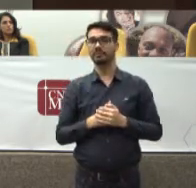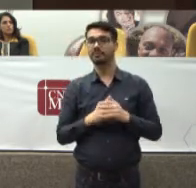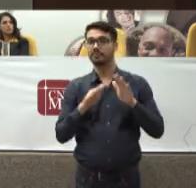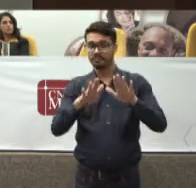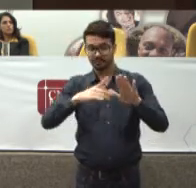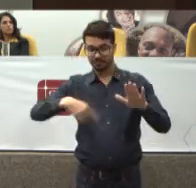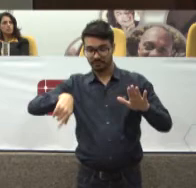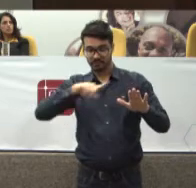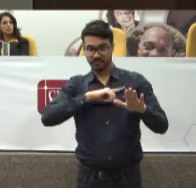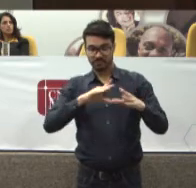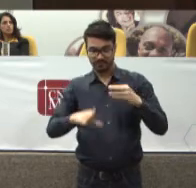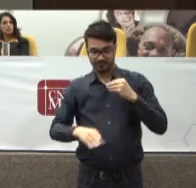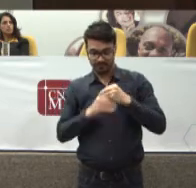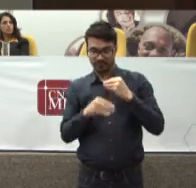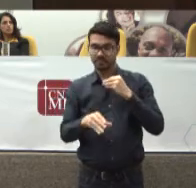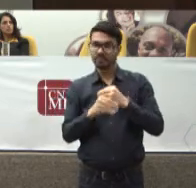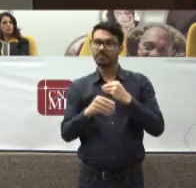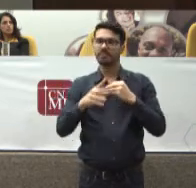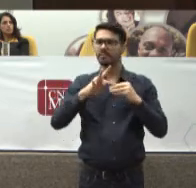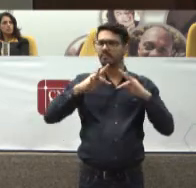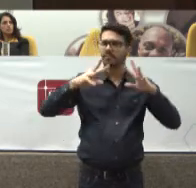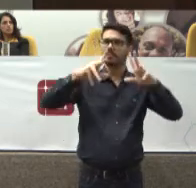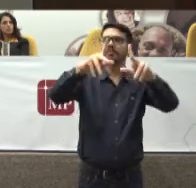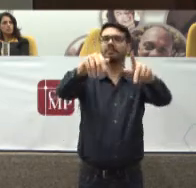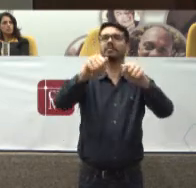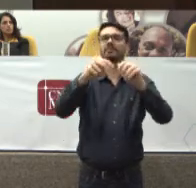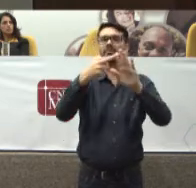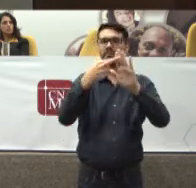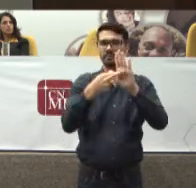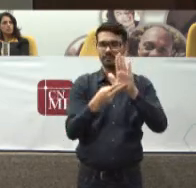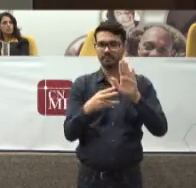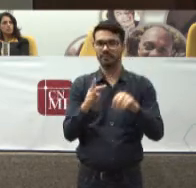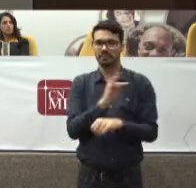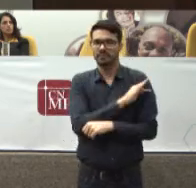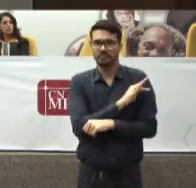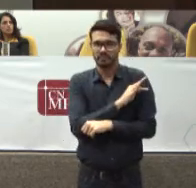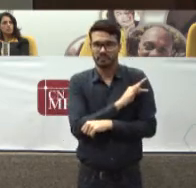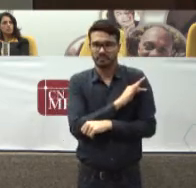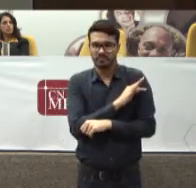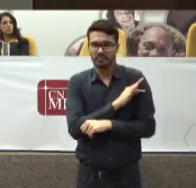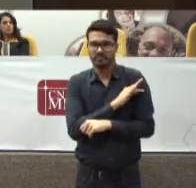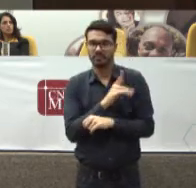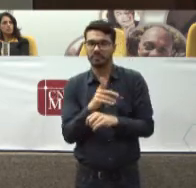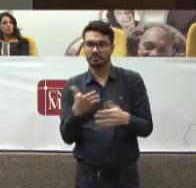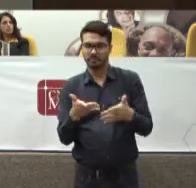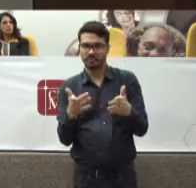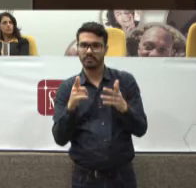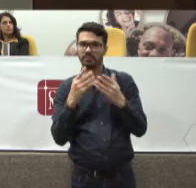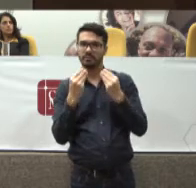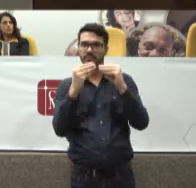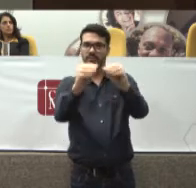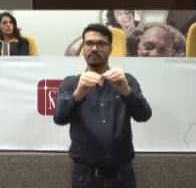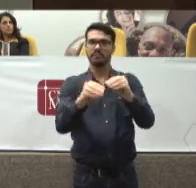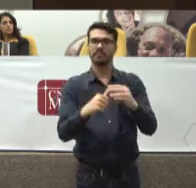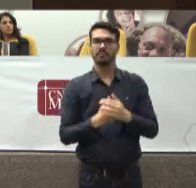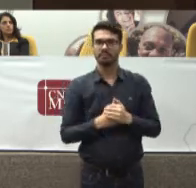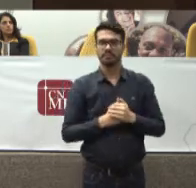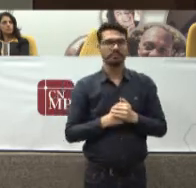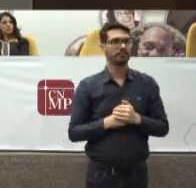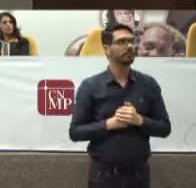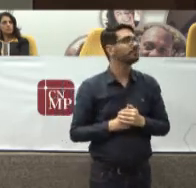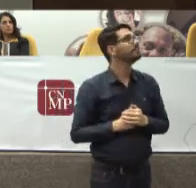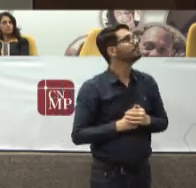Incorporar Diversas dessas Notas técnicas No consulta Pública No site Do Enatijus